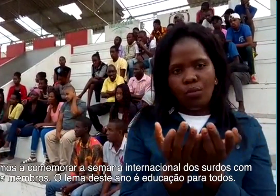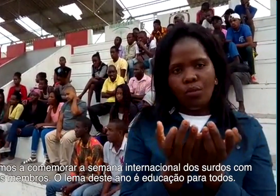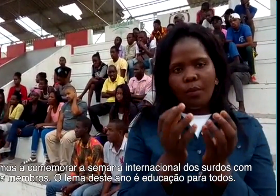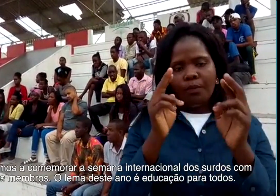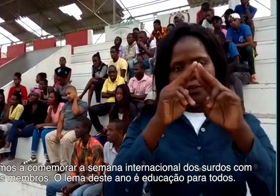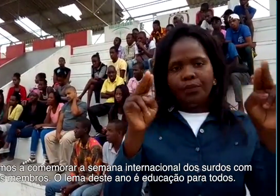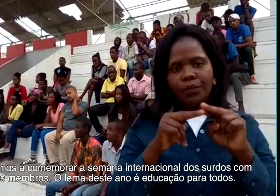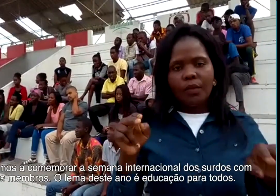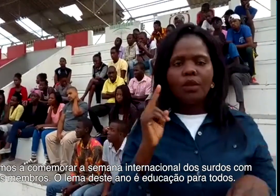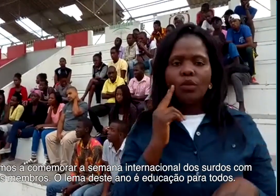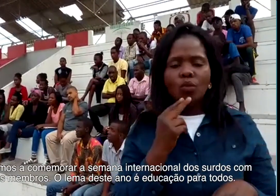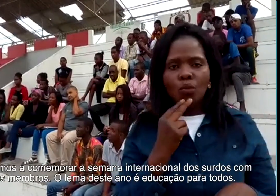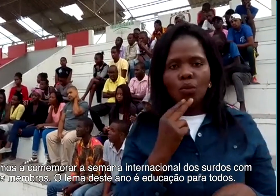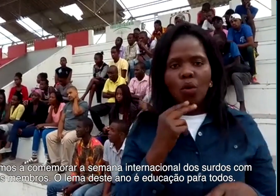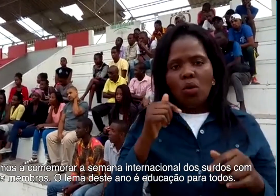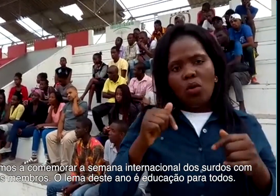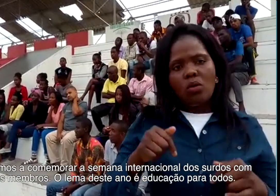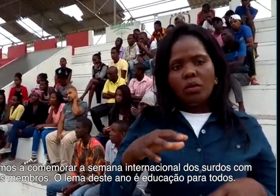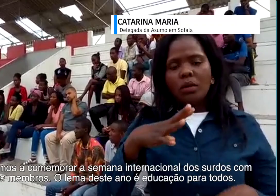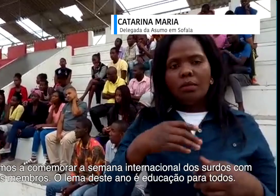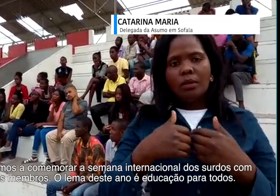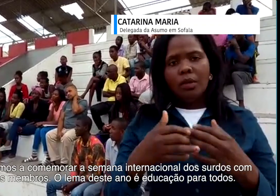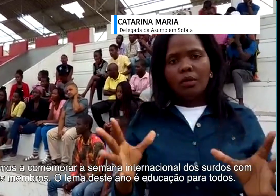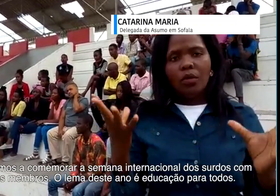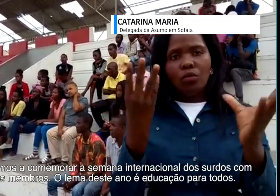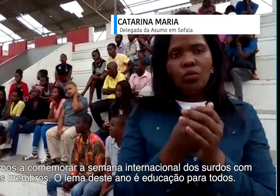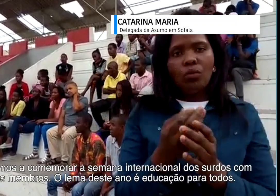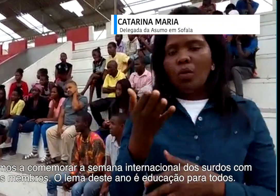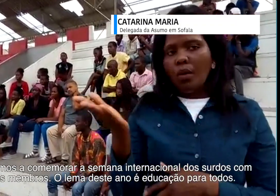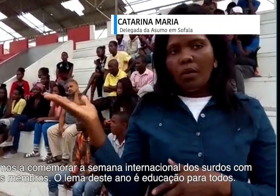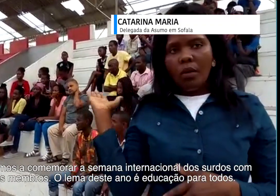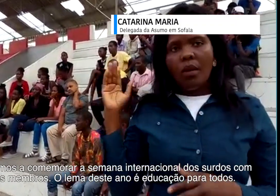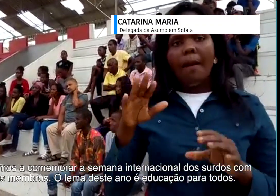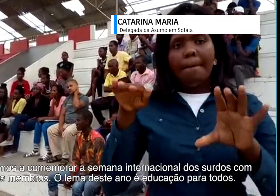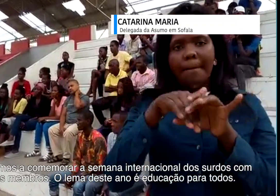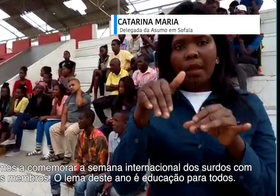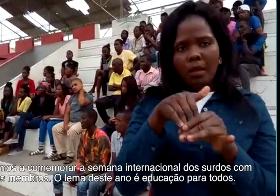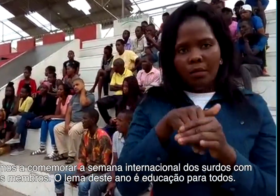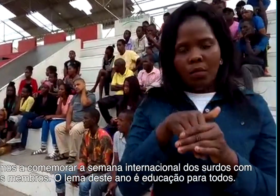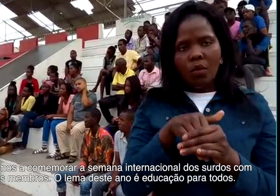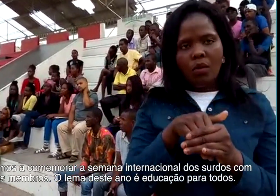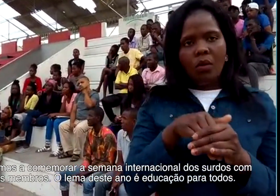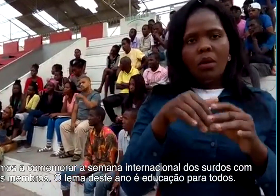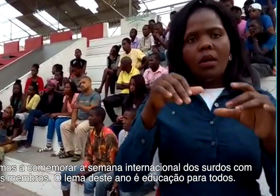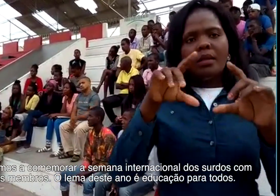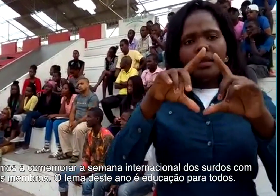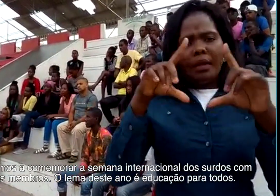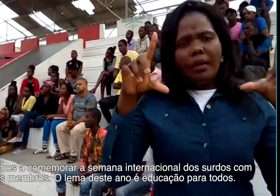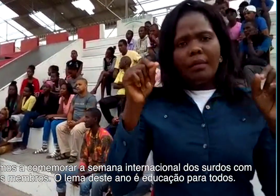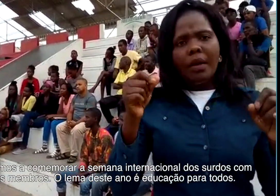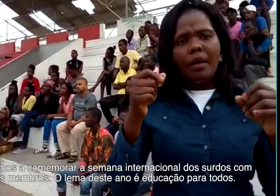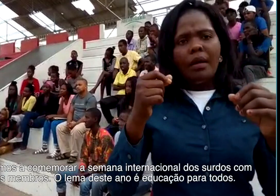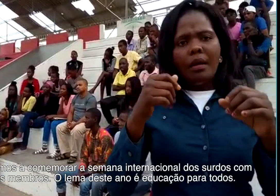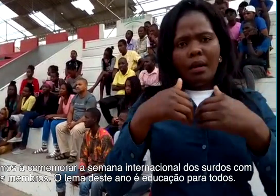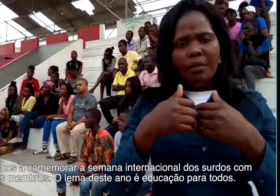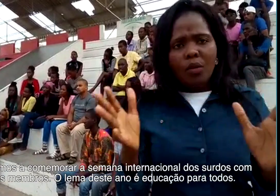Estamos a comemorar a Semana Internacional dos Surdos com os membros.